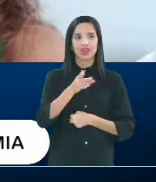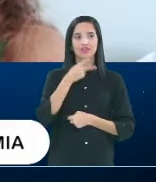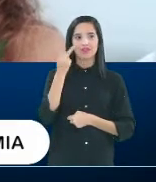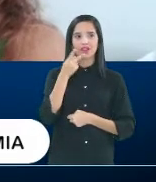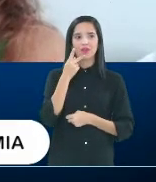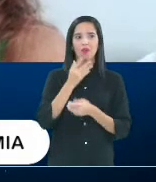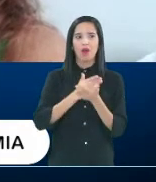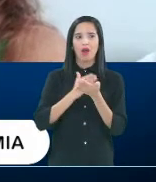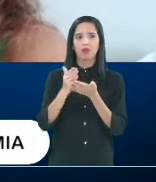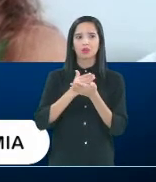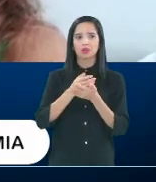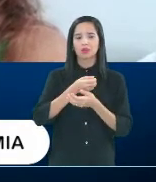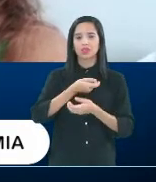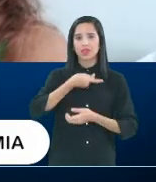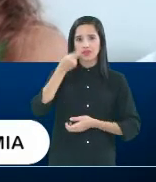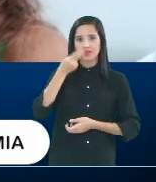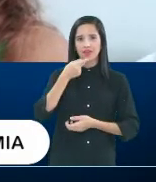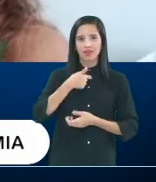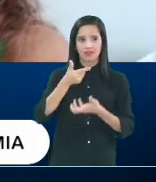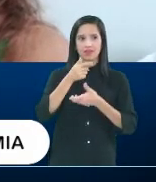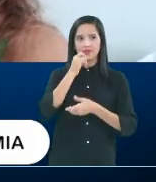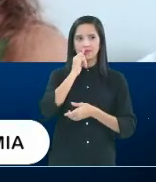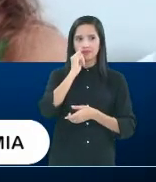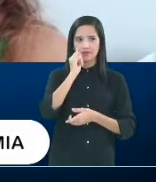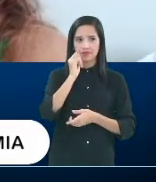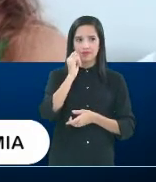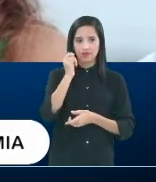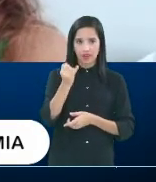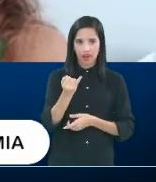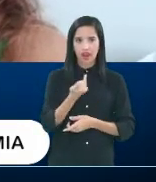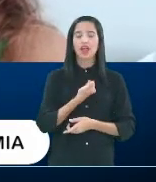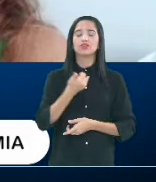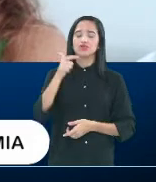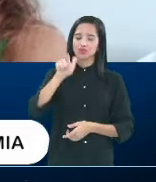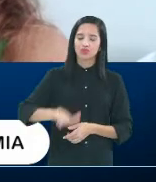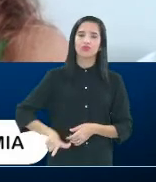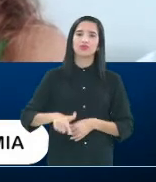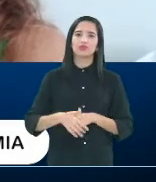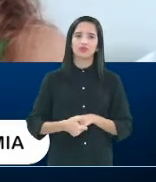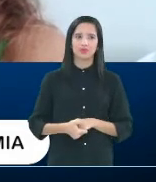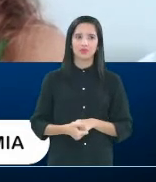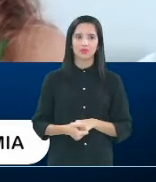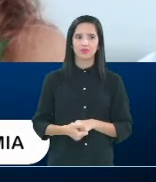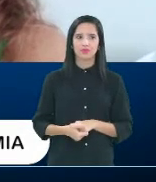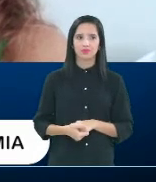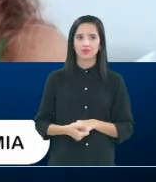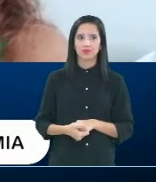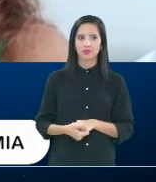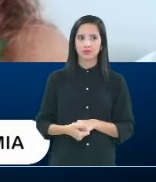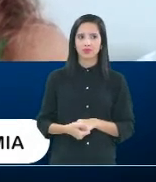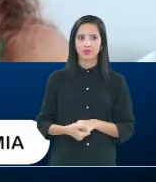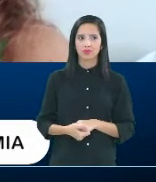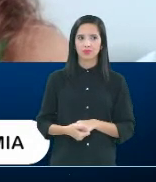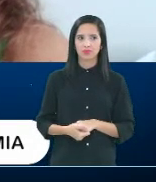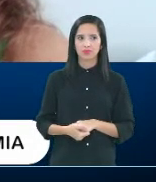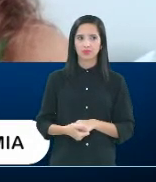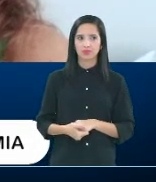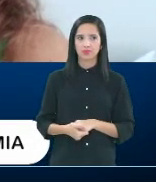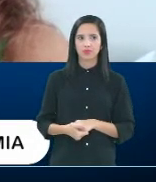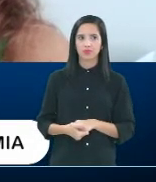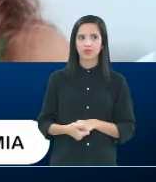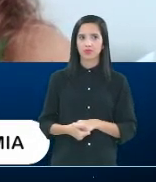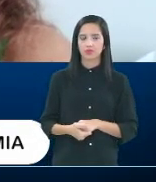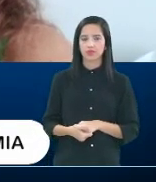dicas aqui, mas eu gostaria que a senhora reforçasse, por favor. Assim, talvez você esteja se referindo